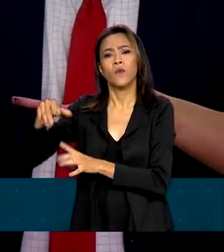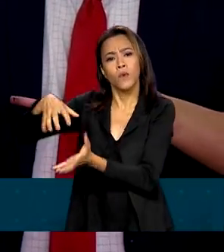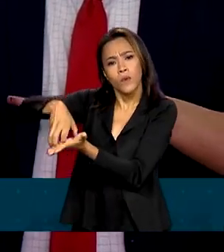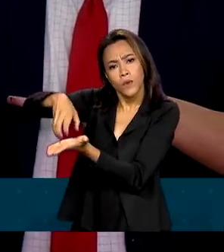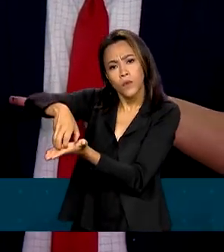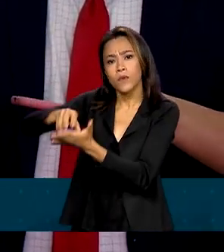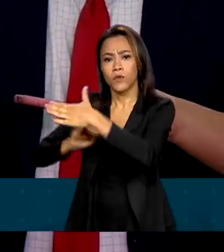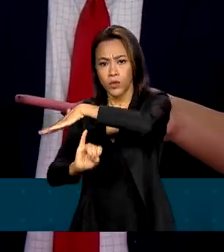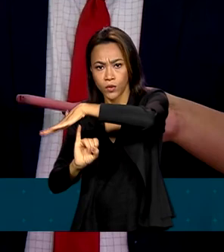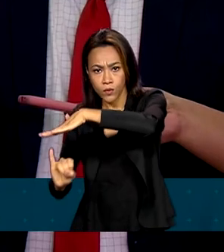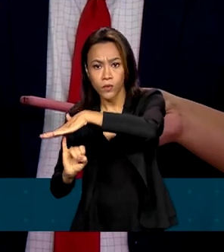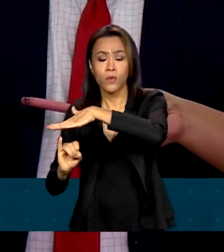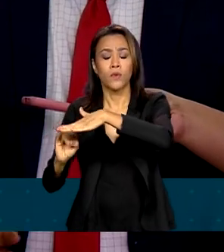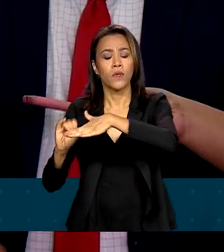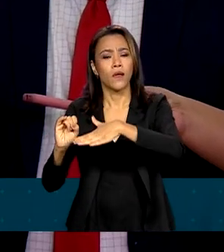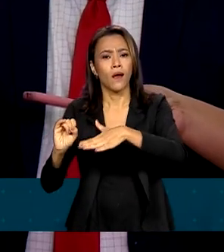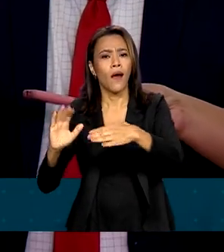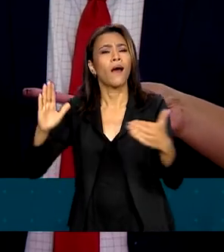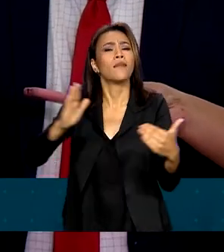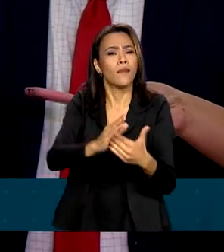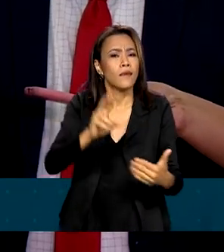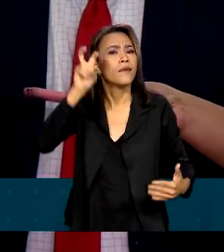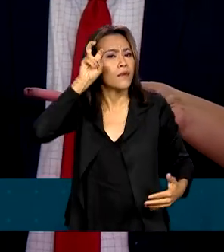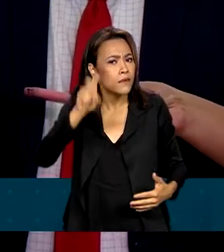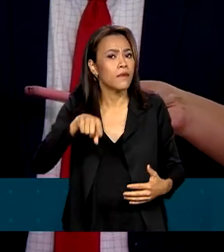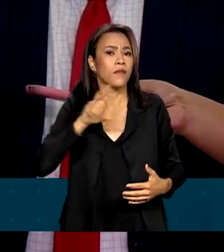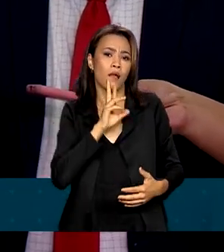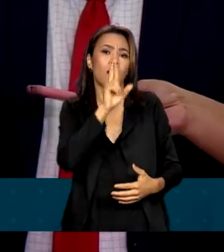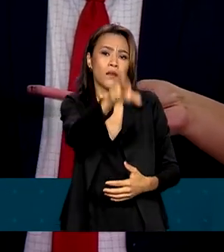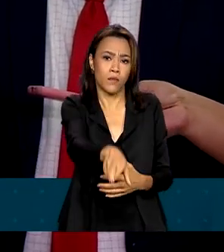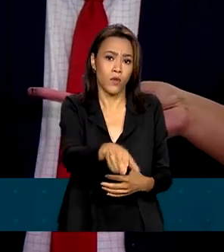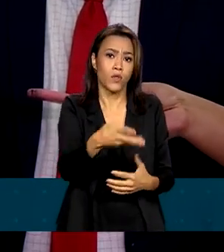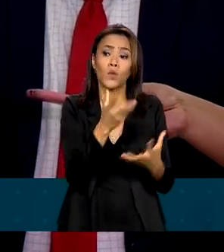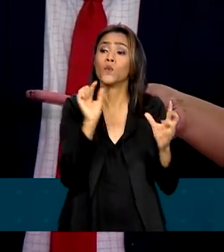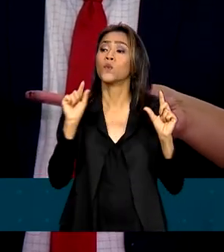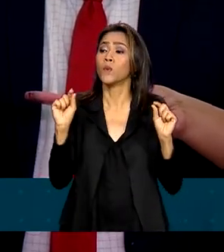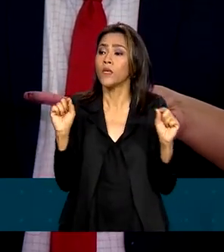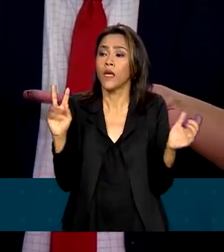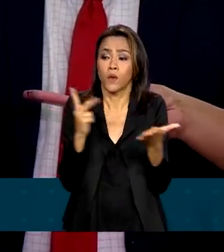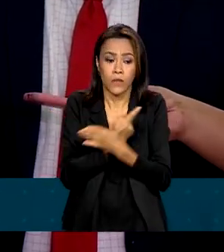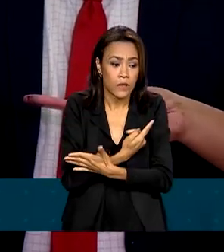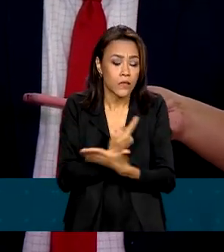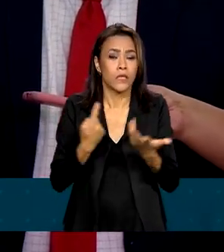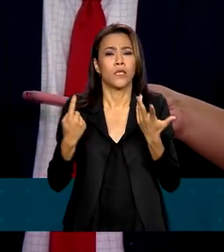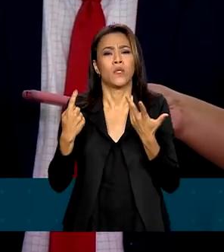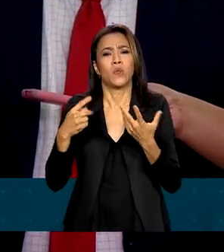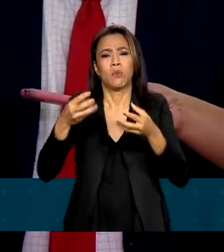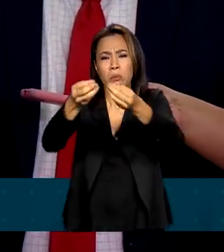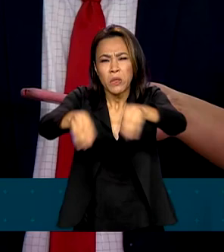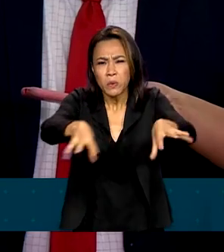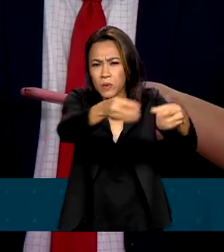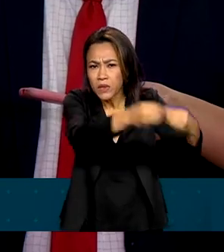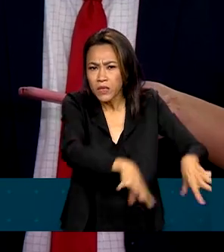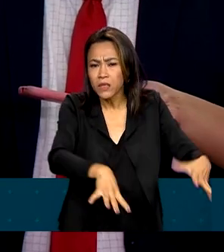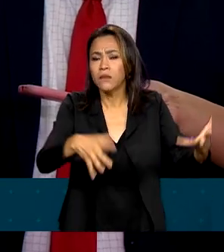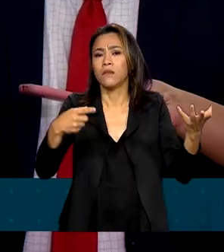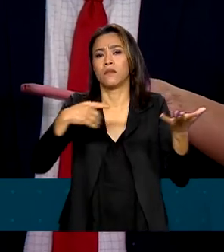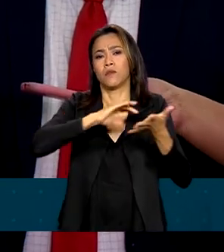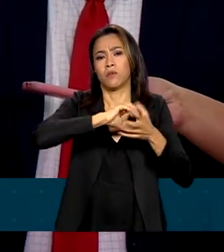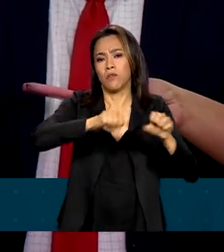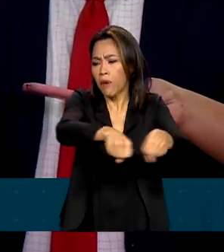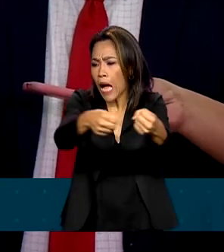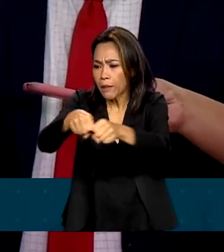à tarde, né? É daí que nós vamos ter a dimensão do que foi estragado, do custo disso